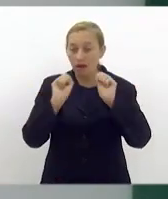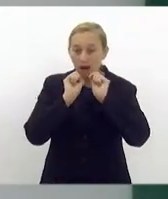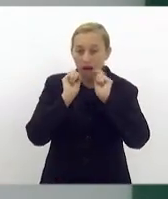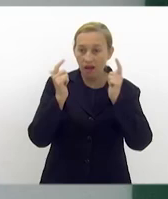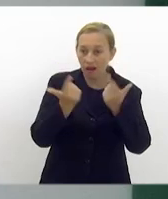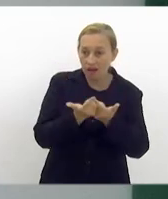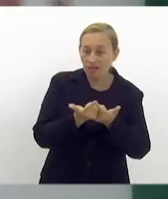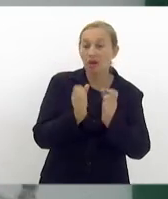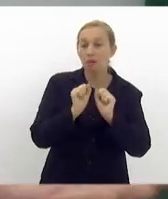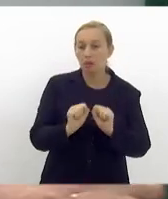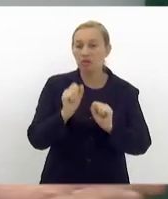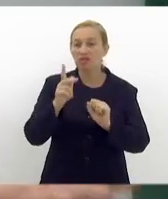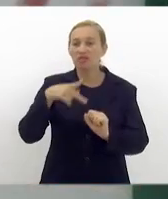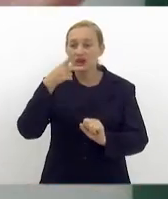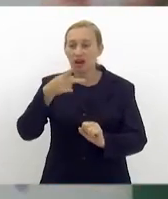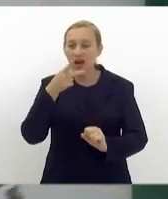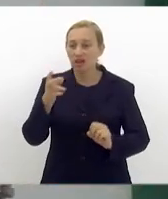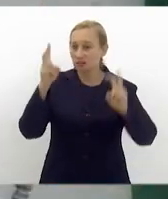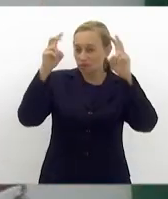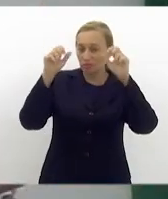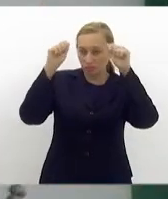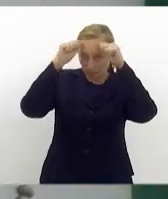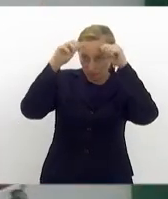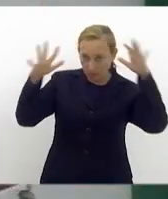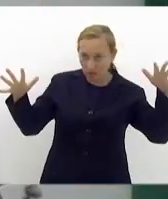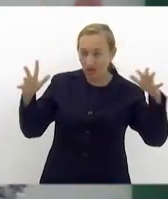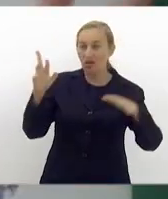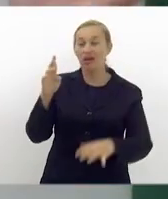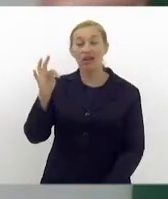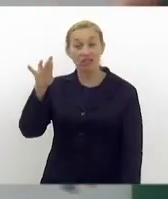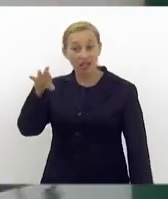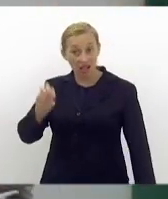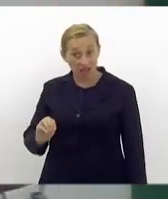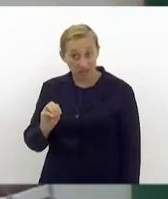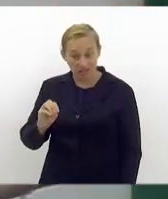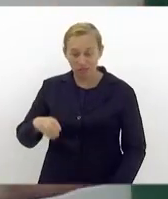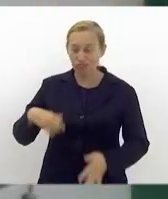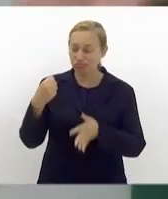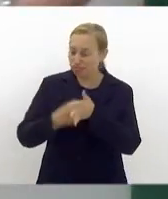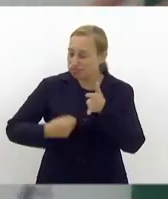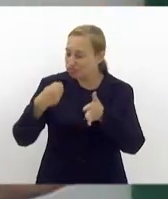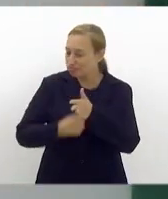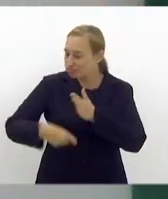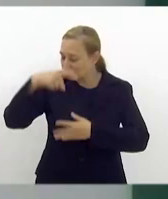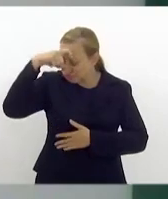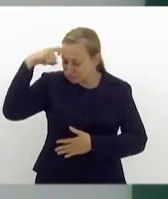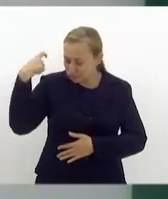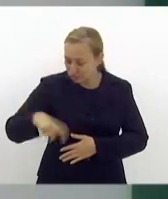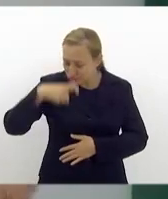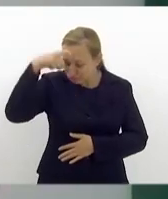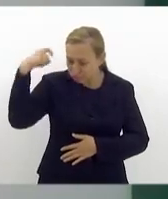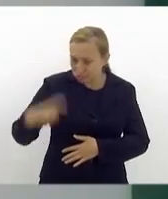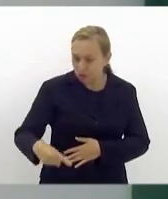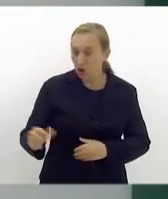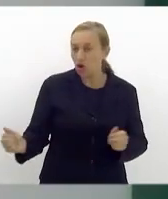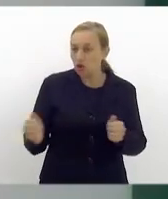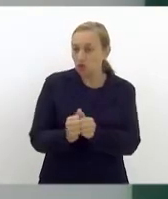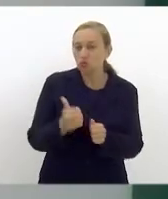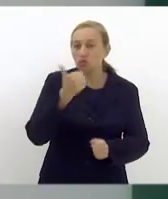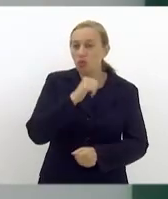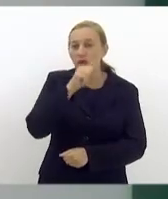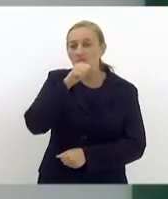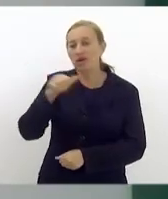de autismo. Ao Renato, incansável, em luta, junto com as mães, com as